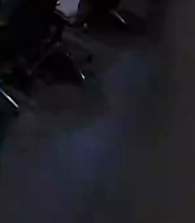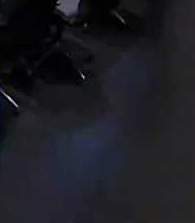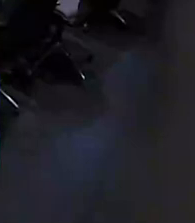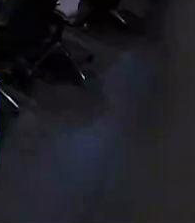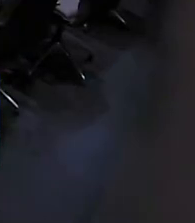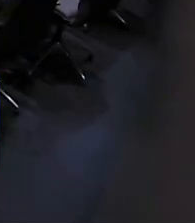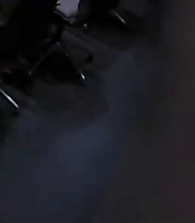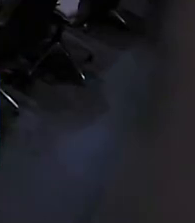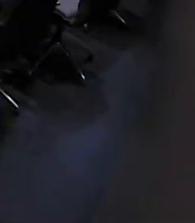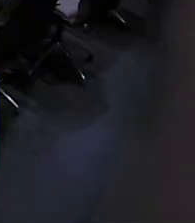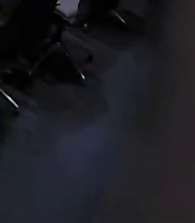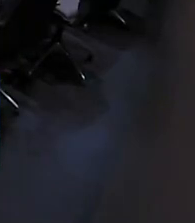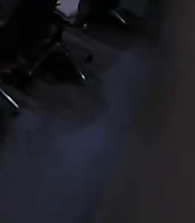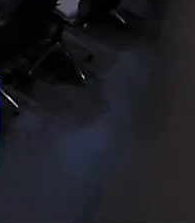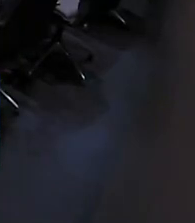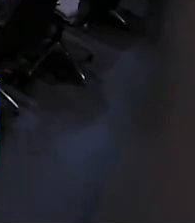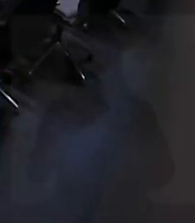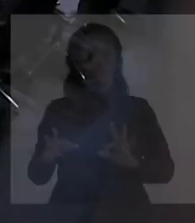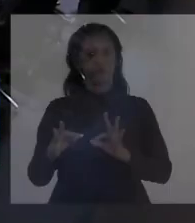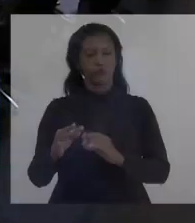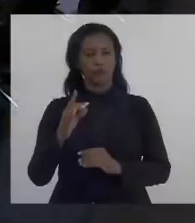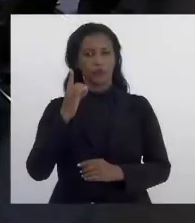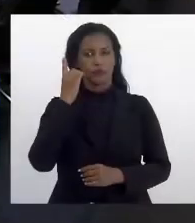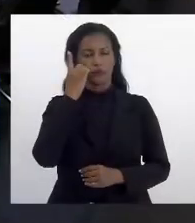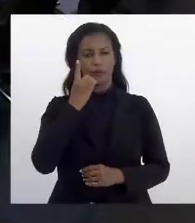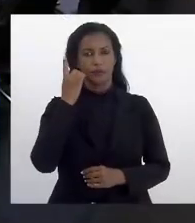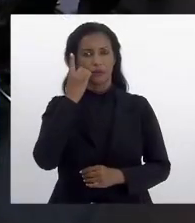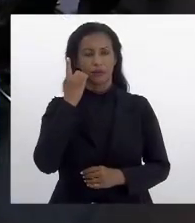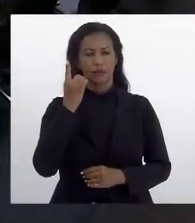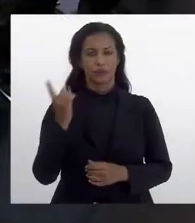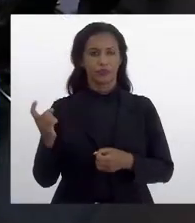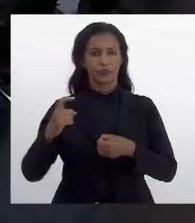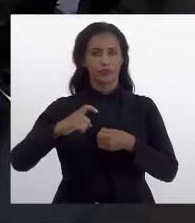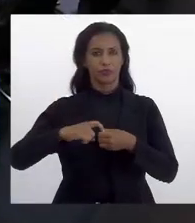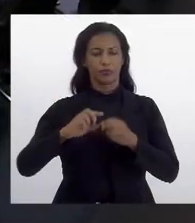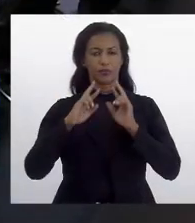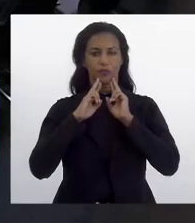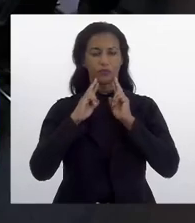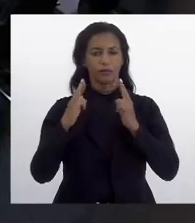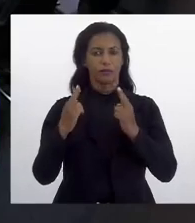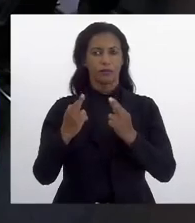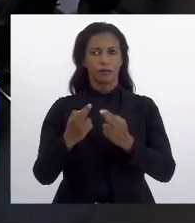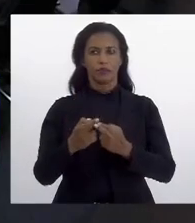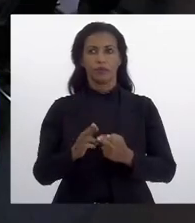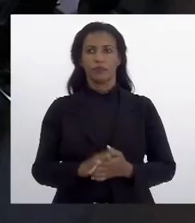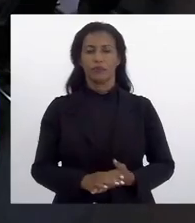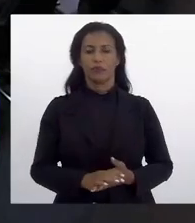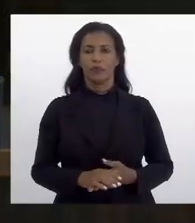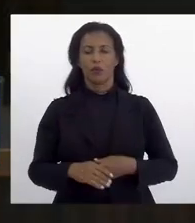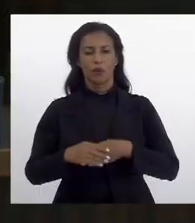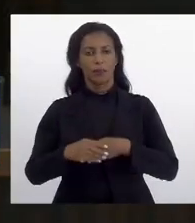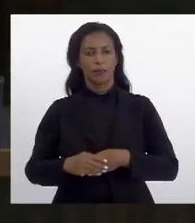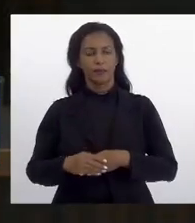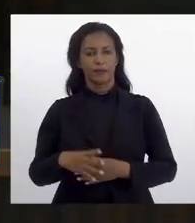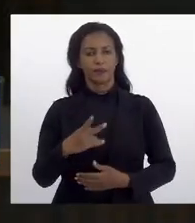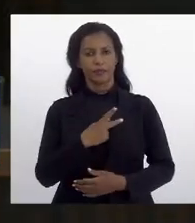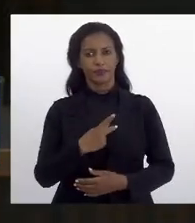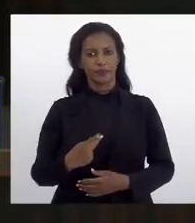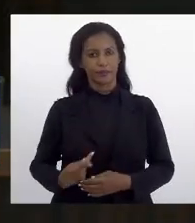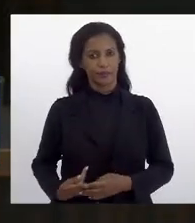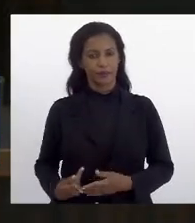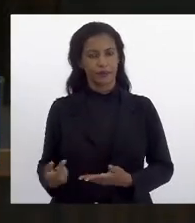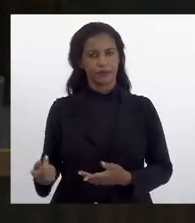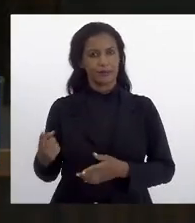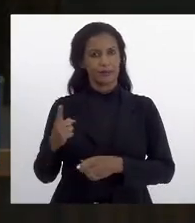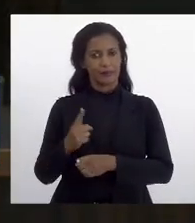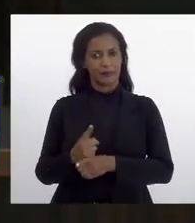Boa tarde a todos e todas deputadas, está reaberta a sessão, saudar nosso presidente que se encontra na